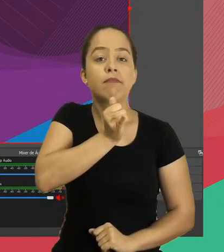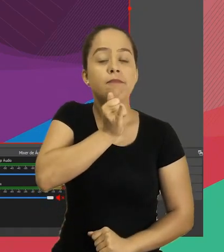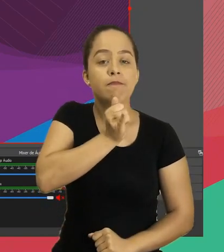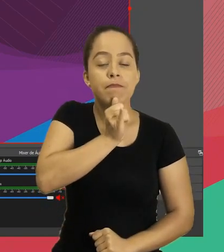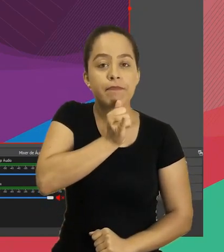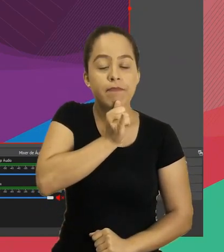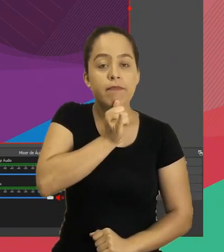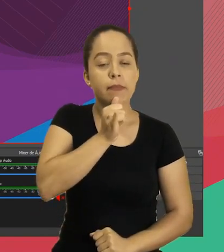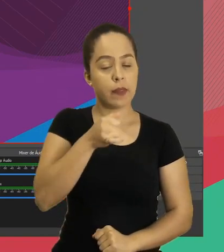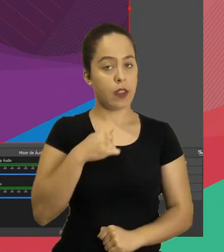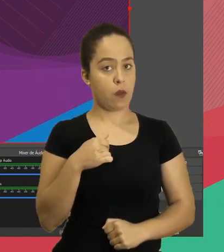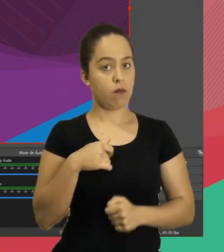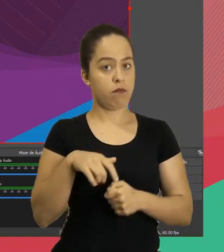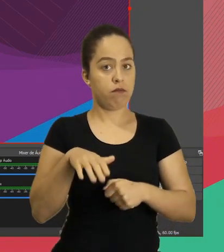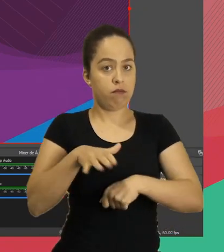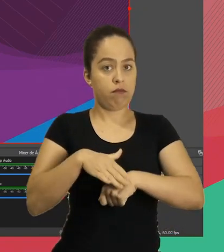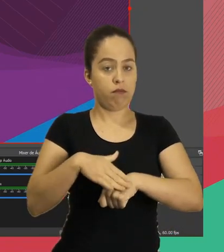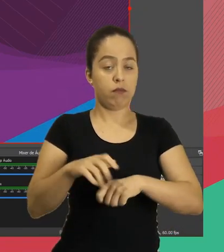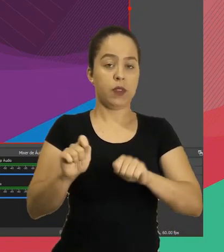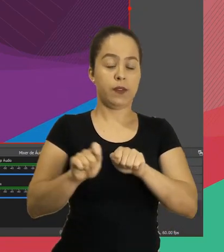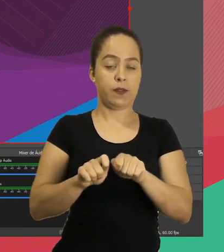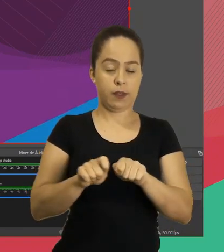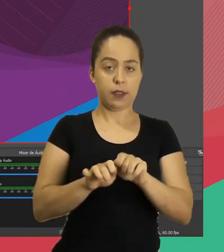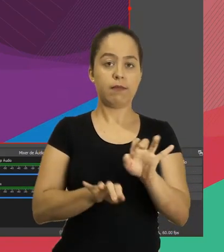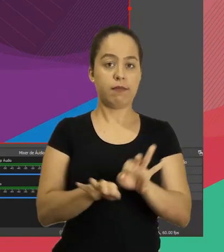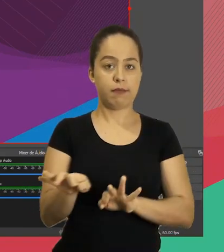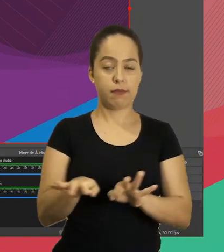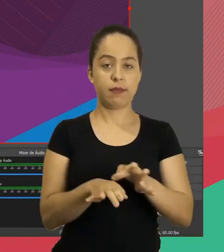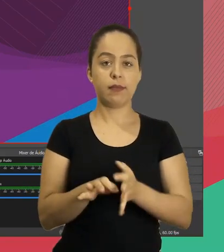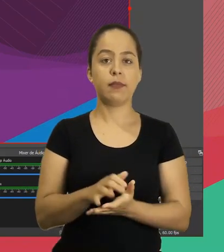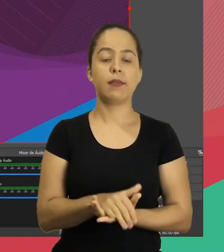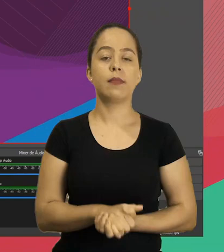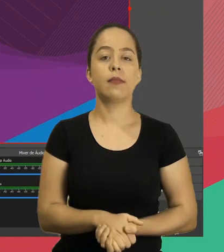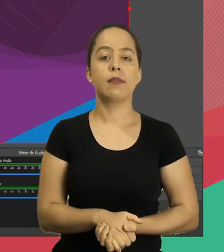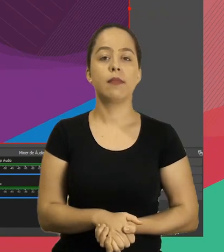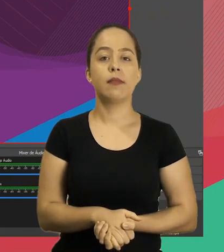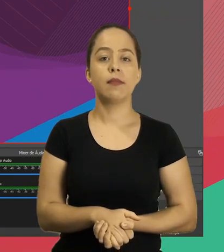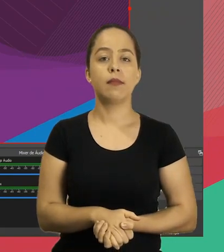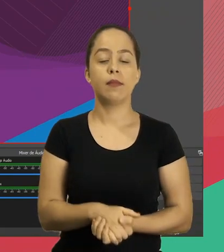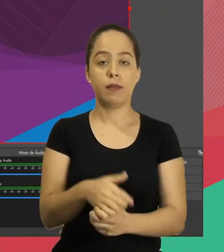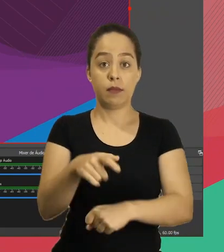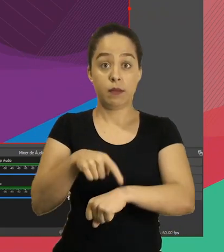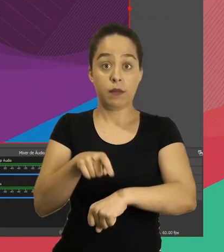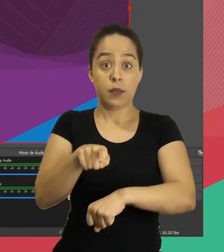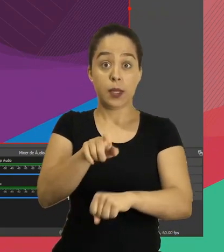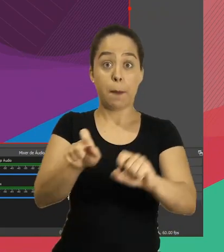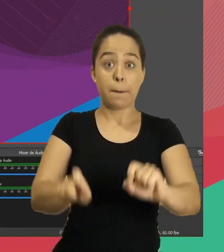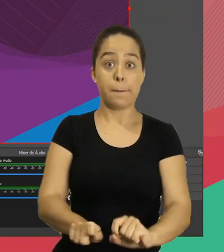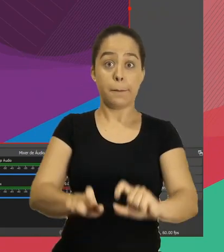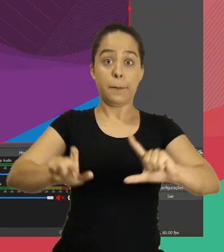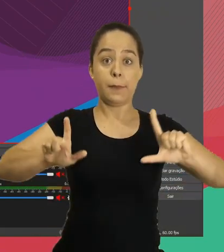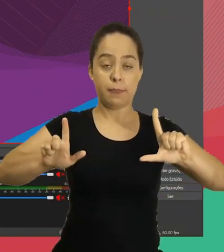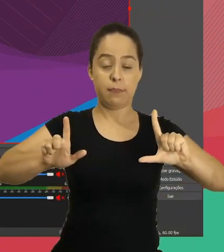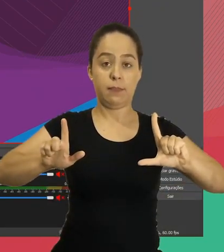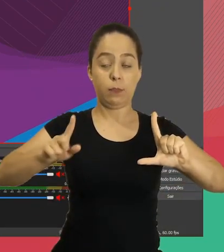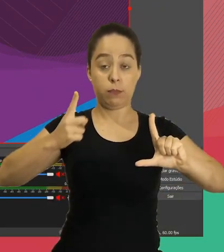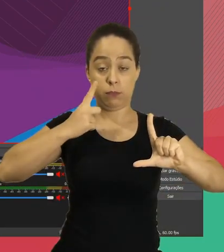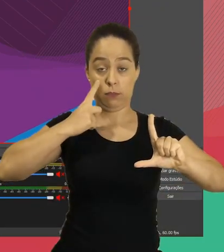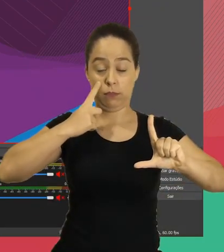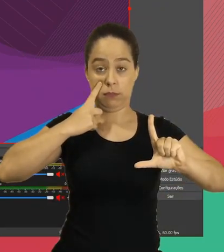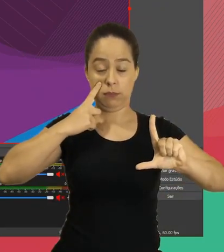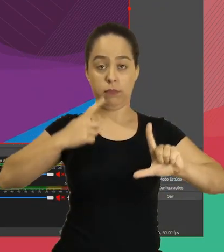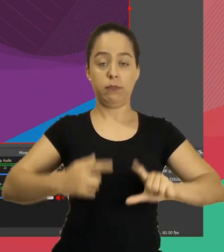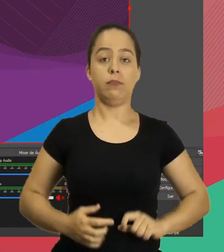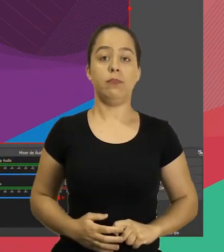Vou dar um exemplo aqui do que eu fiz aqui no programa. Quando você abrir,